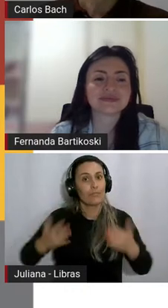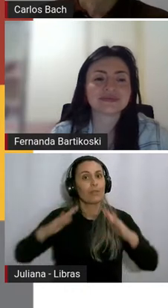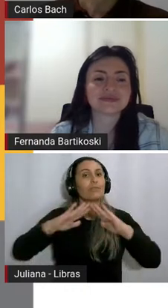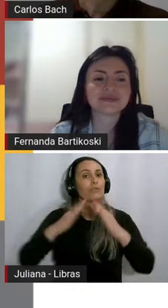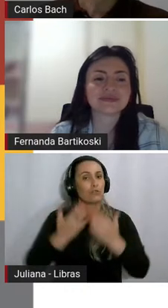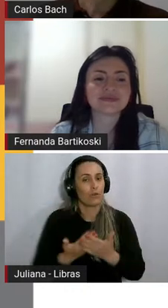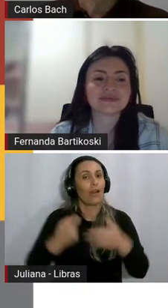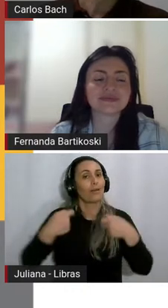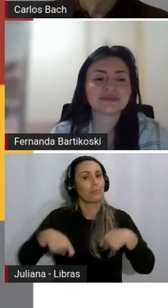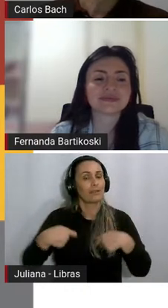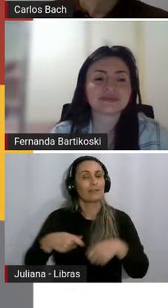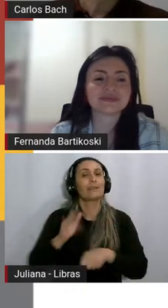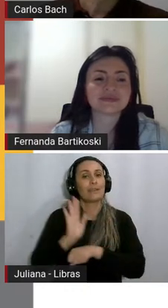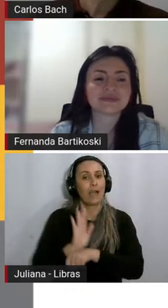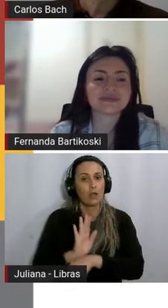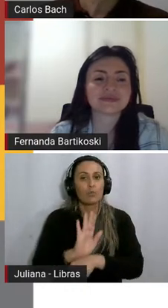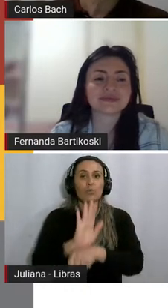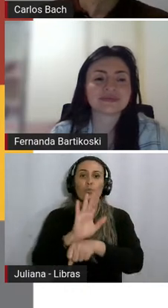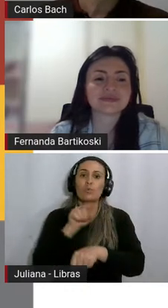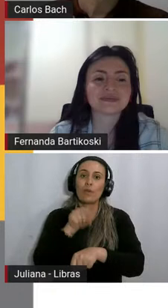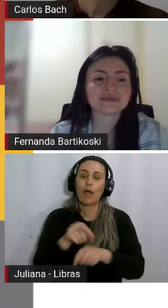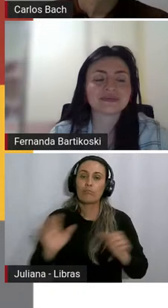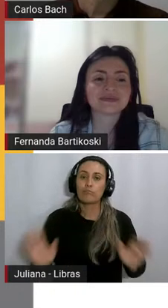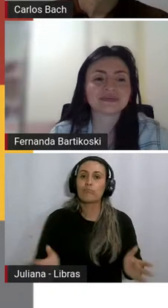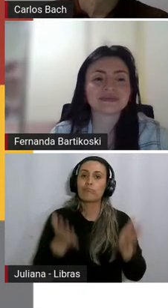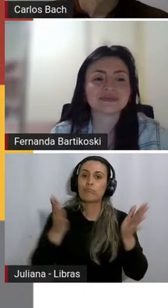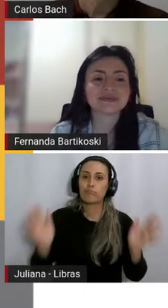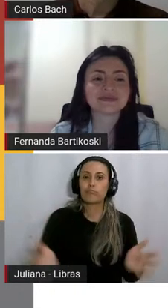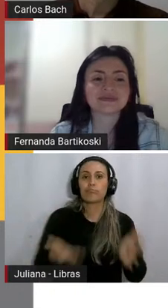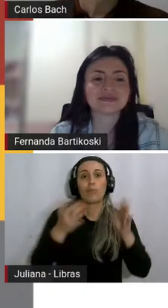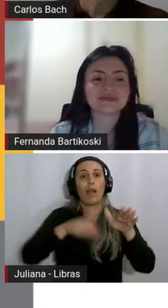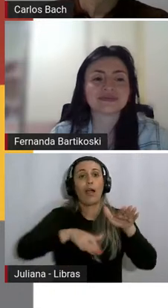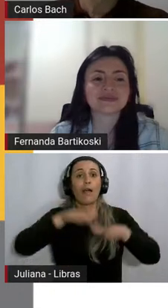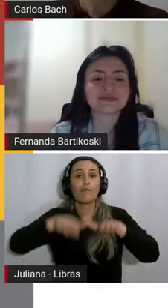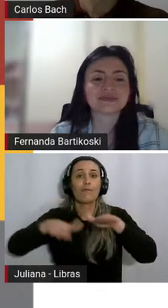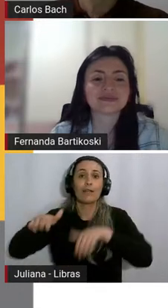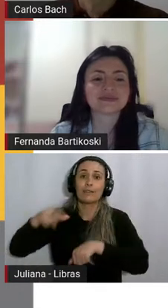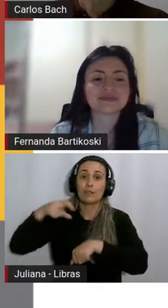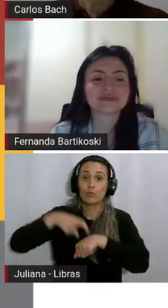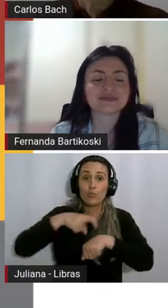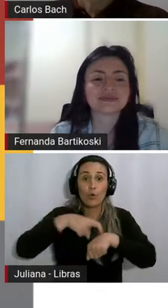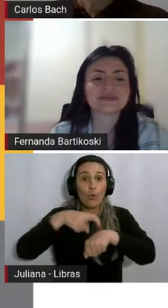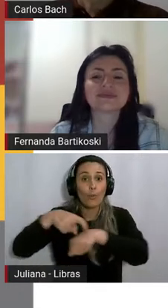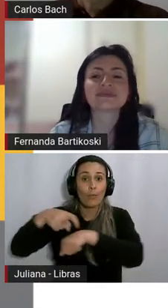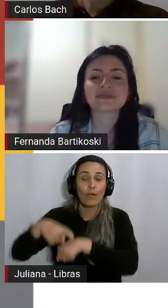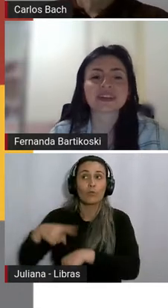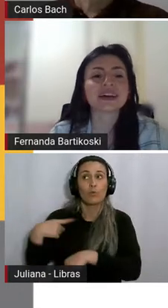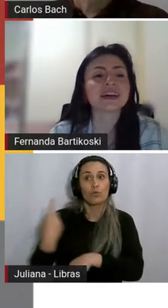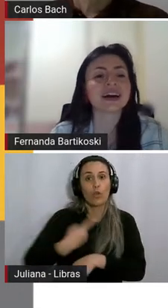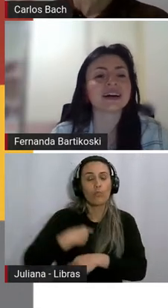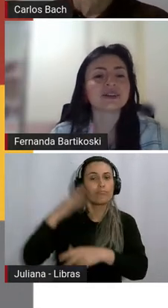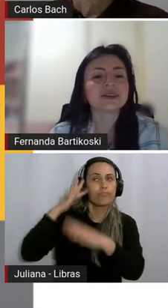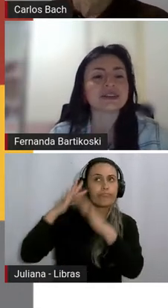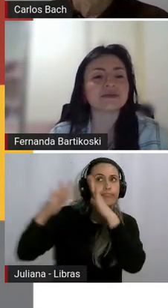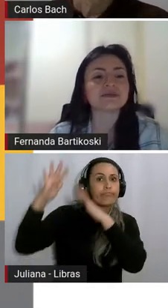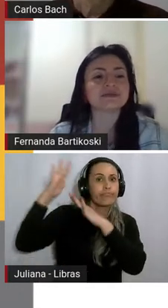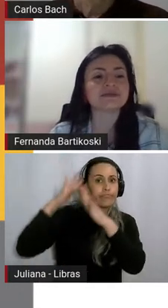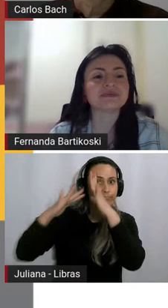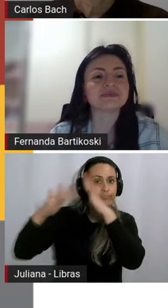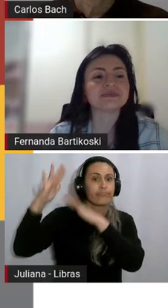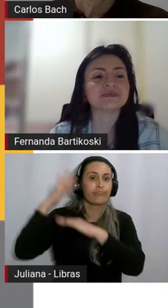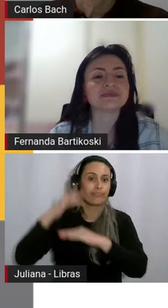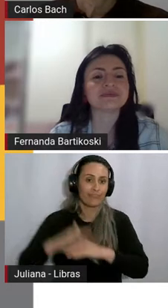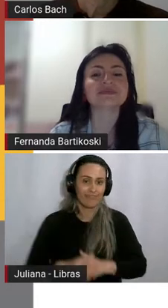Porque quando a gente propicia esses momentos, às vezes, vem questões bem importantes para a gente pensar. Olha, Fernanda, tem vários